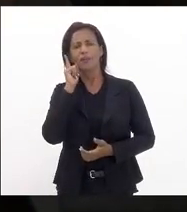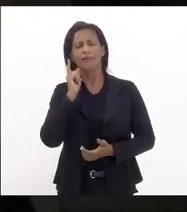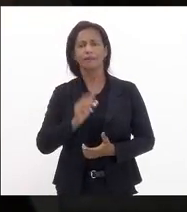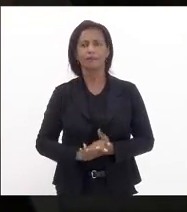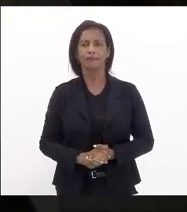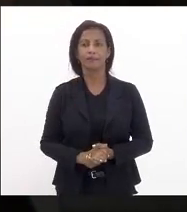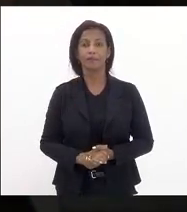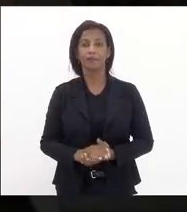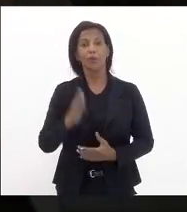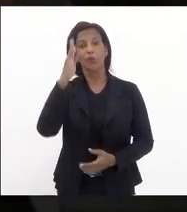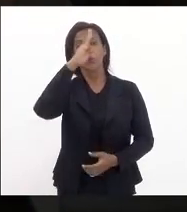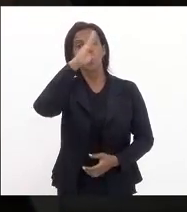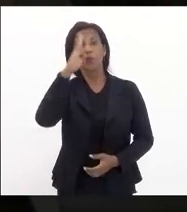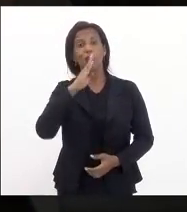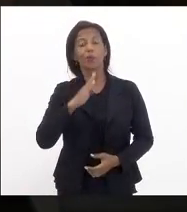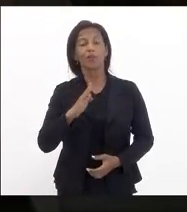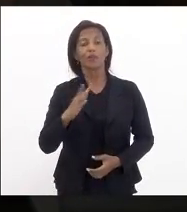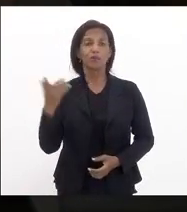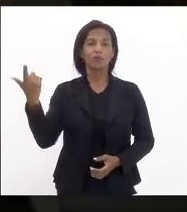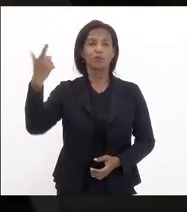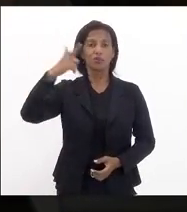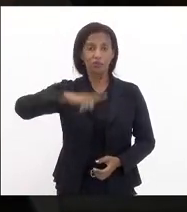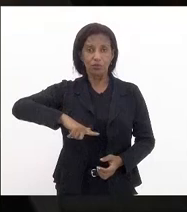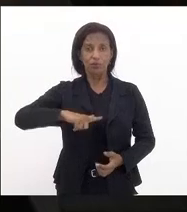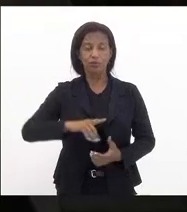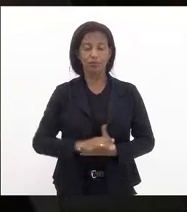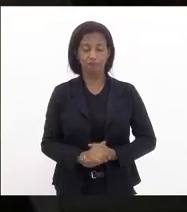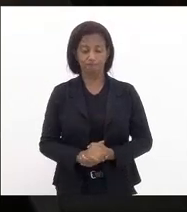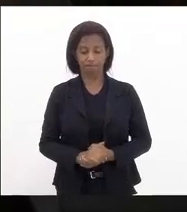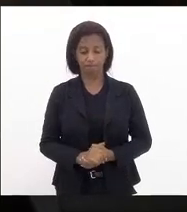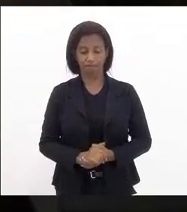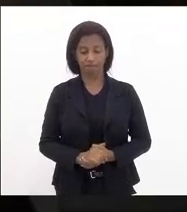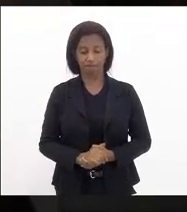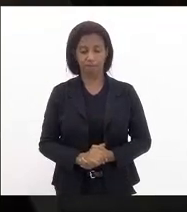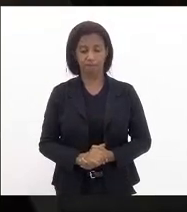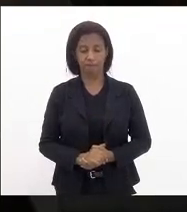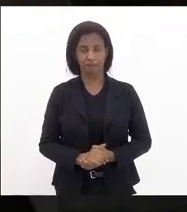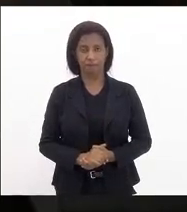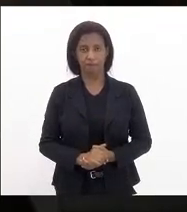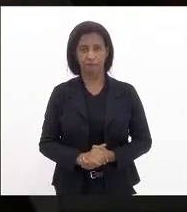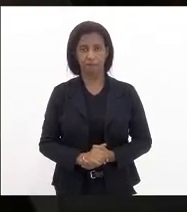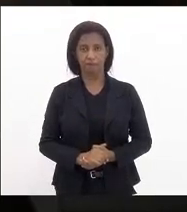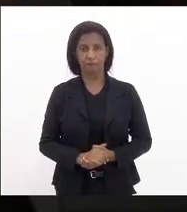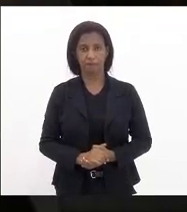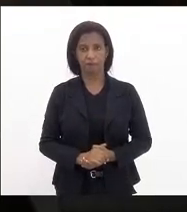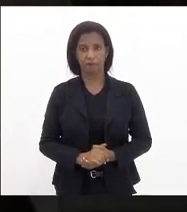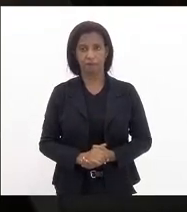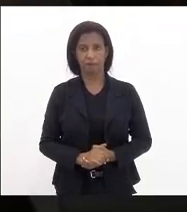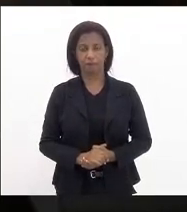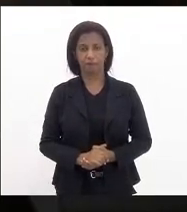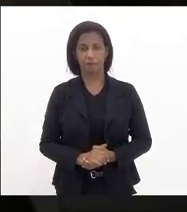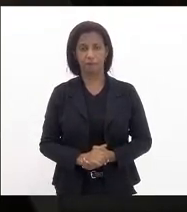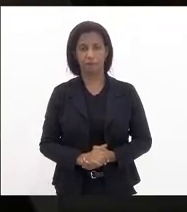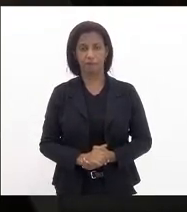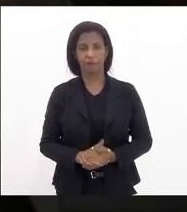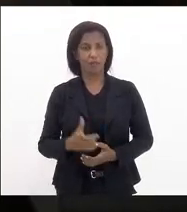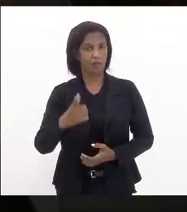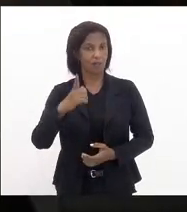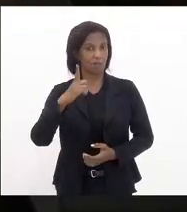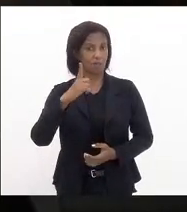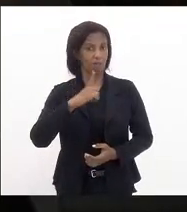o Brasil mais uma vez teve a prerrogativa